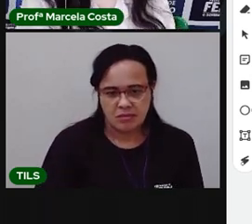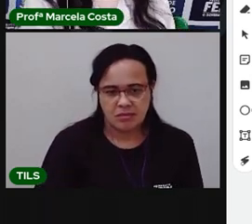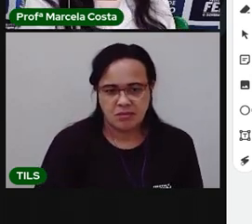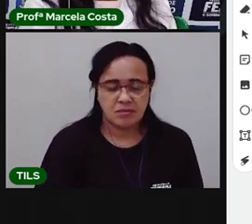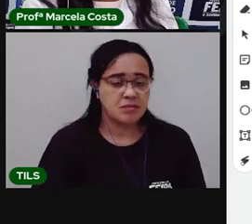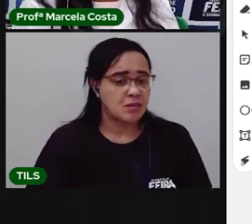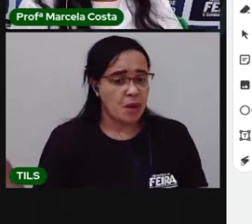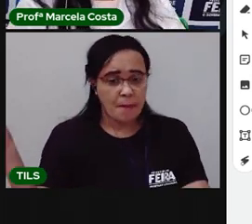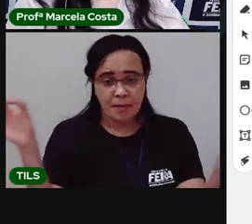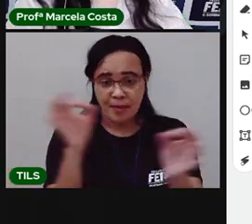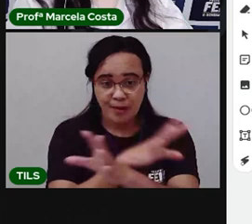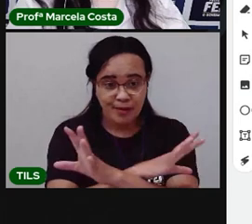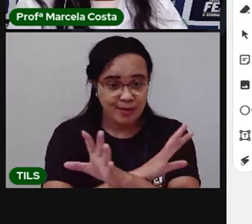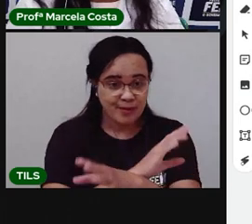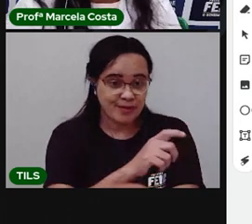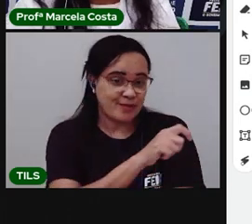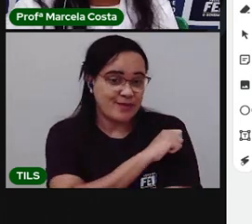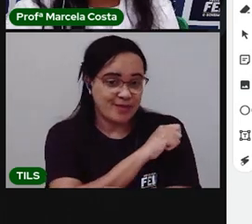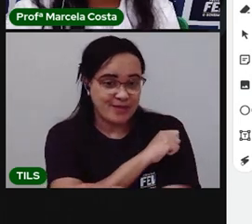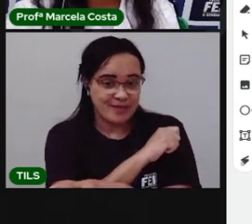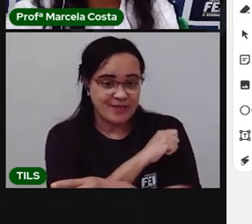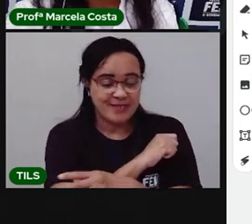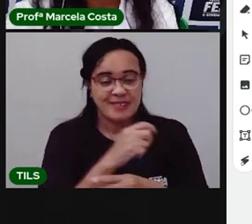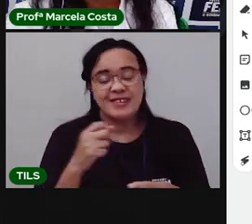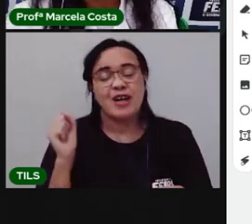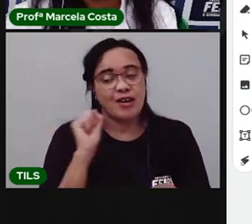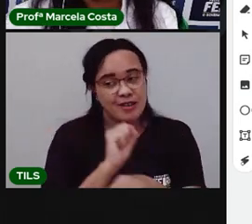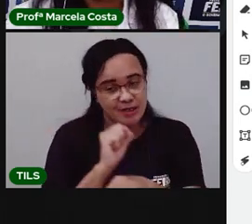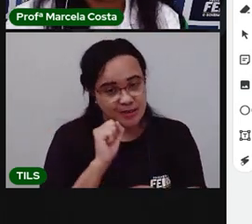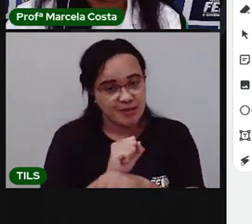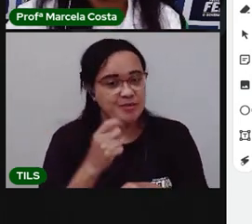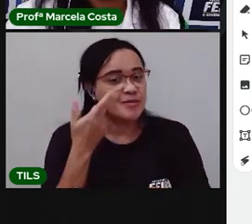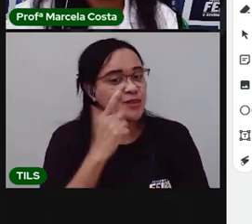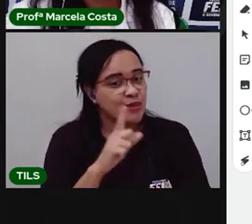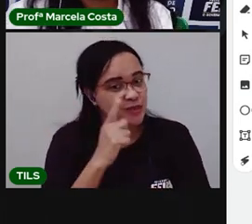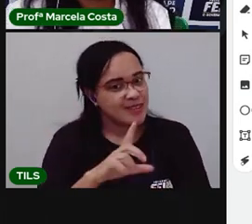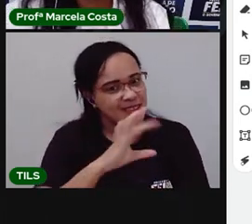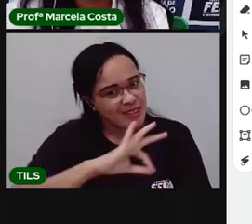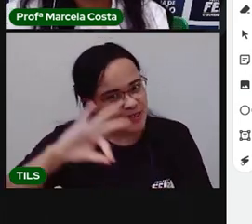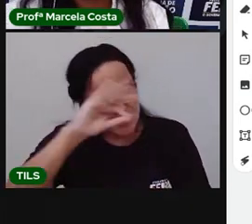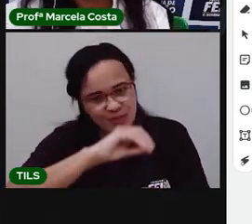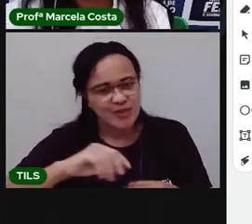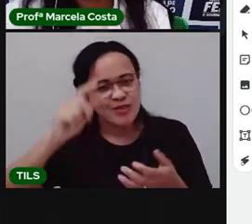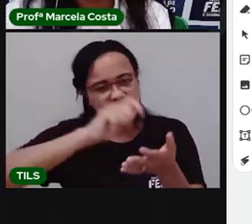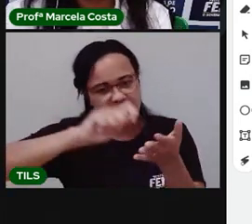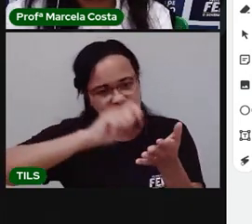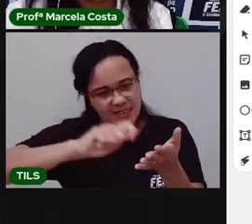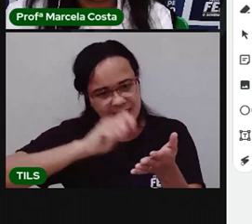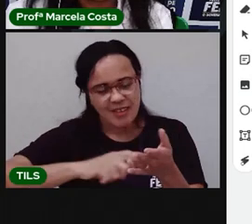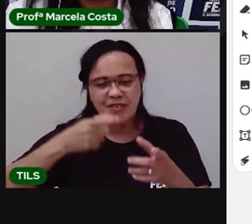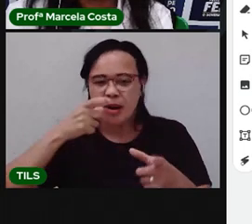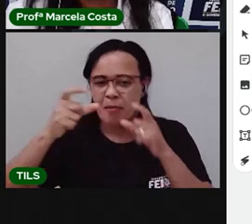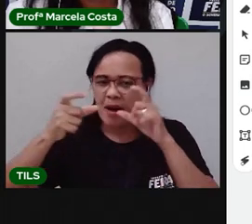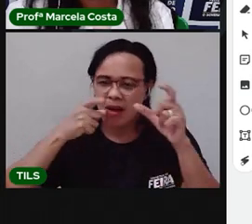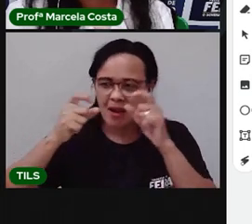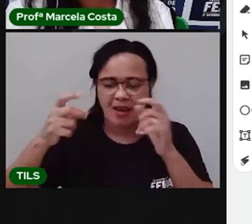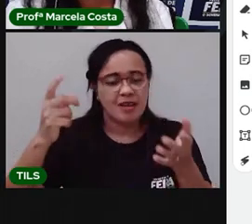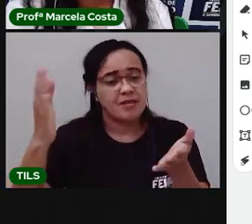Prontinho, garotada. Espero que tenha conseguido aprender a escrita dessas palavras aí no caderninho de vocês.